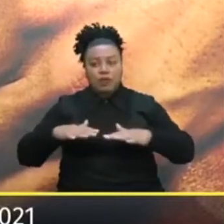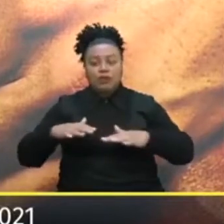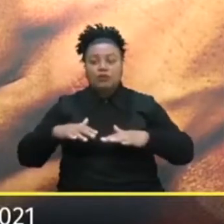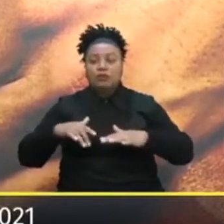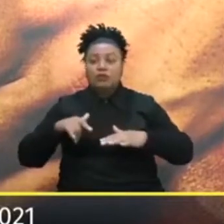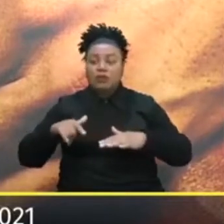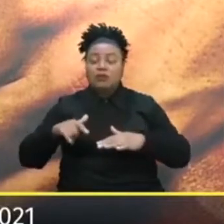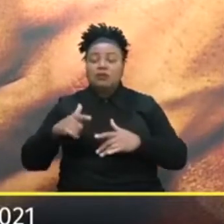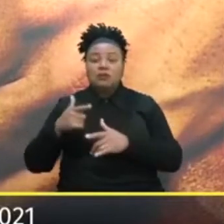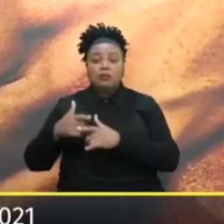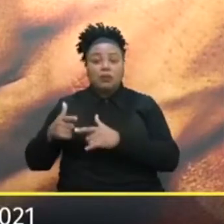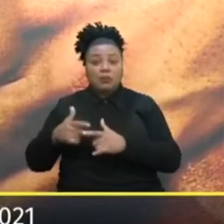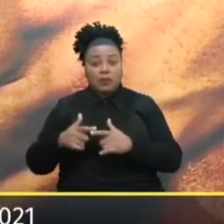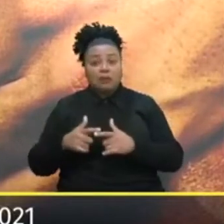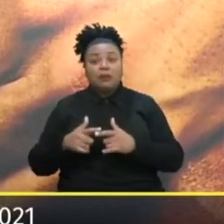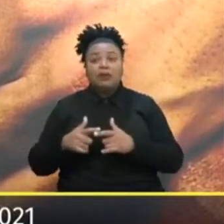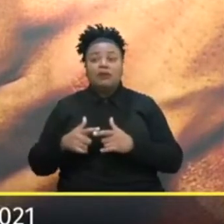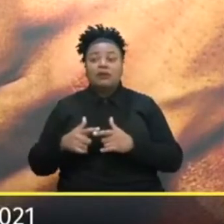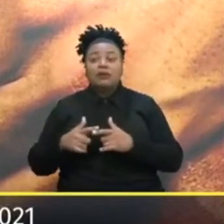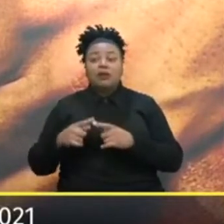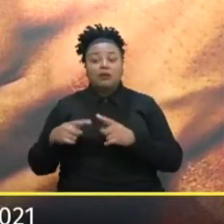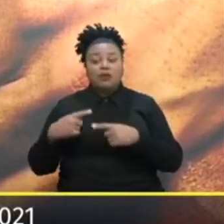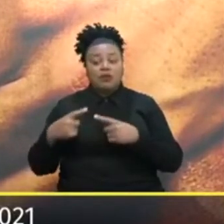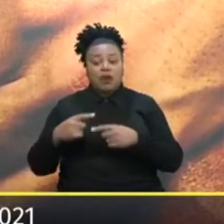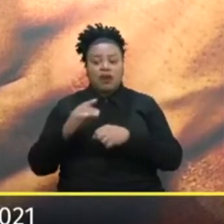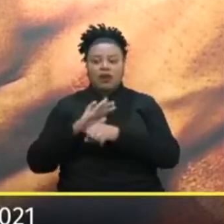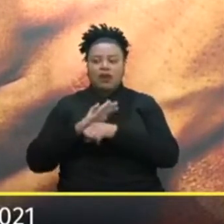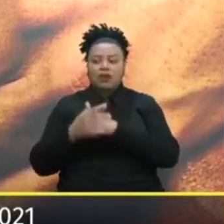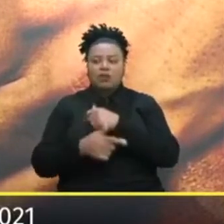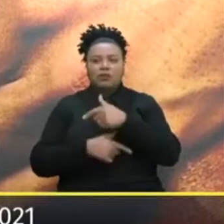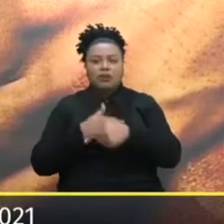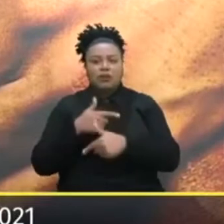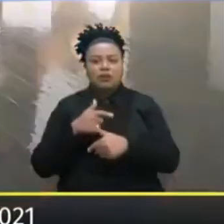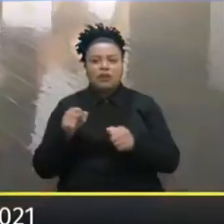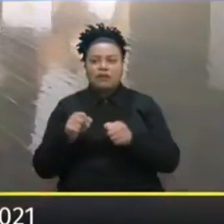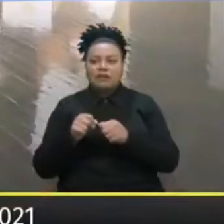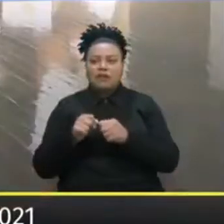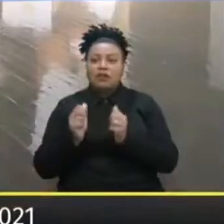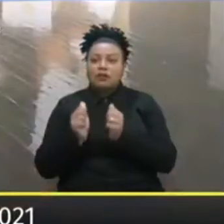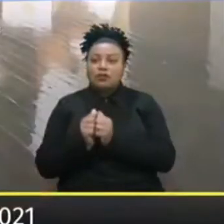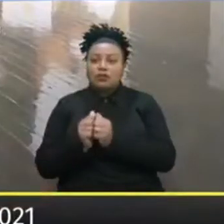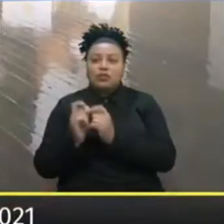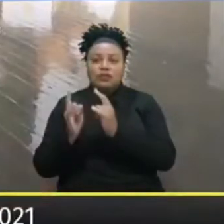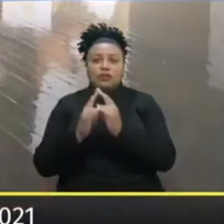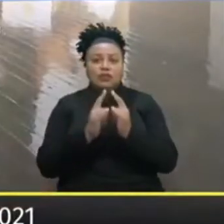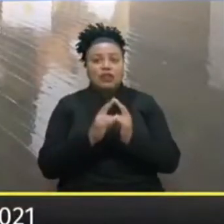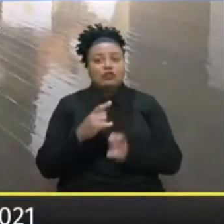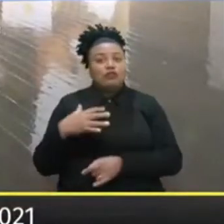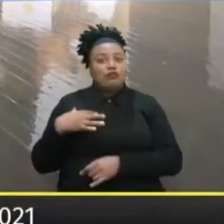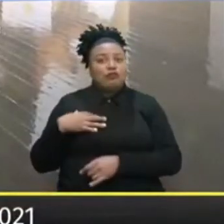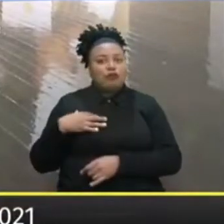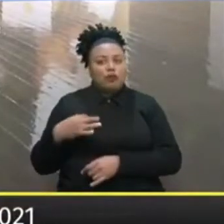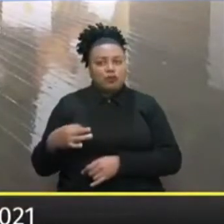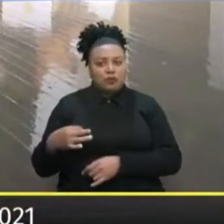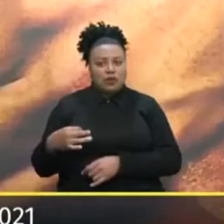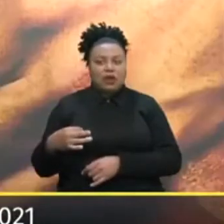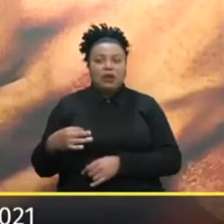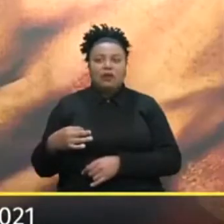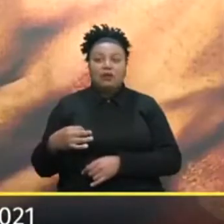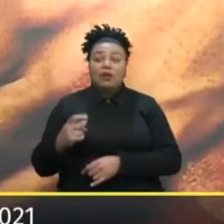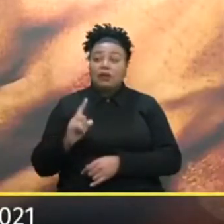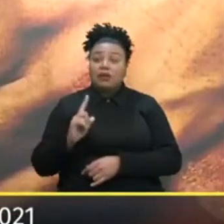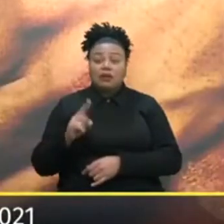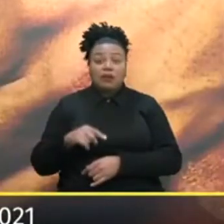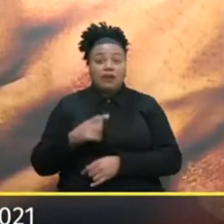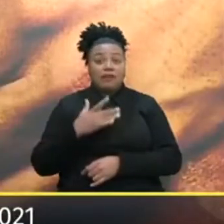Dessa situação Gerada pela Pela pandemia E pelo trabalho Que a gente faz Claro Com entidades Que é um trabalho Voluntário Que a gente faz Que não é Muito